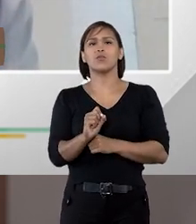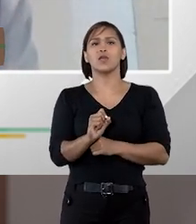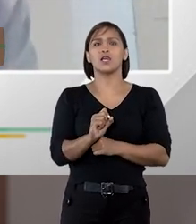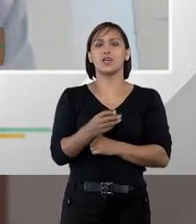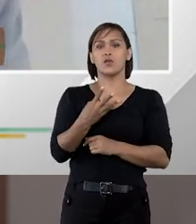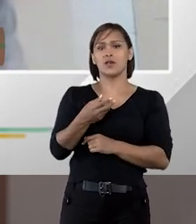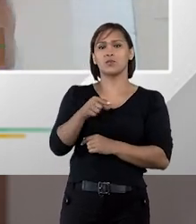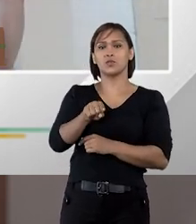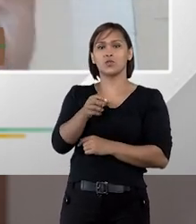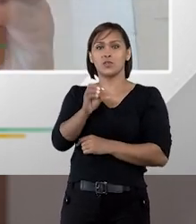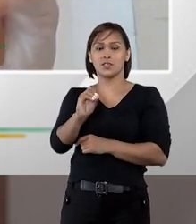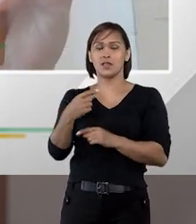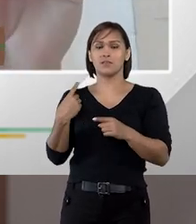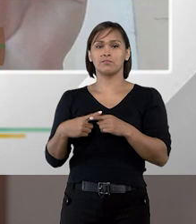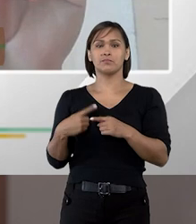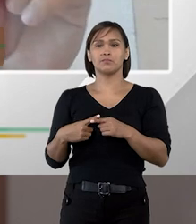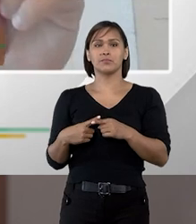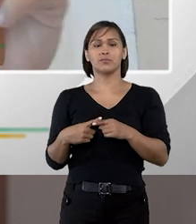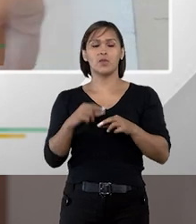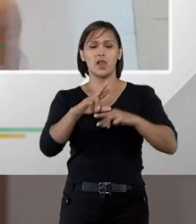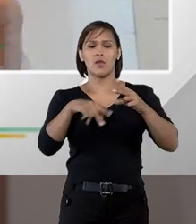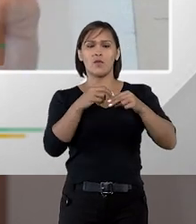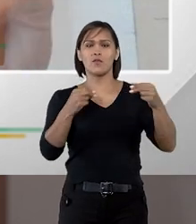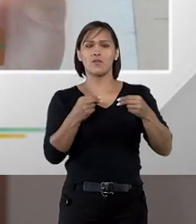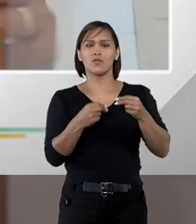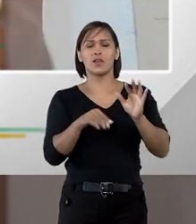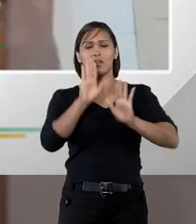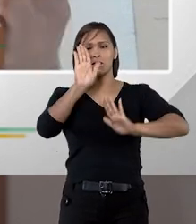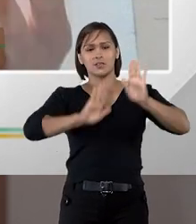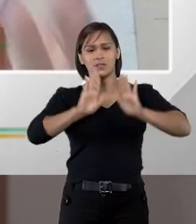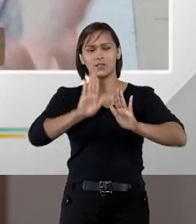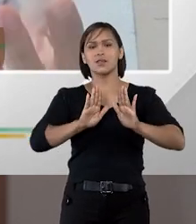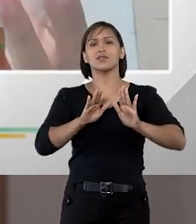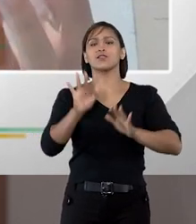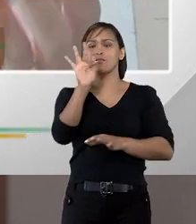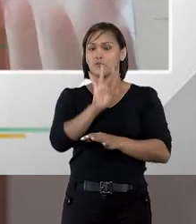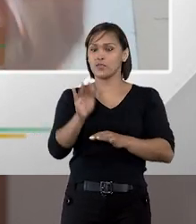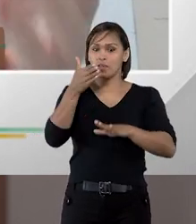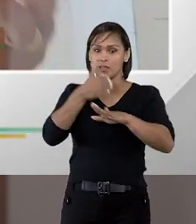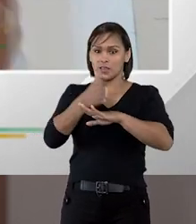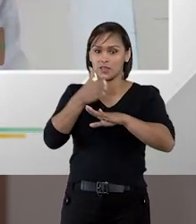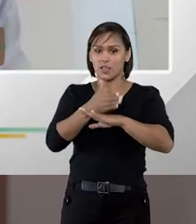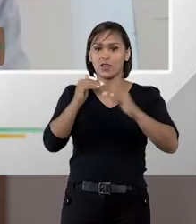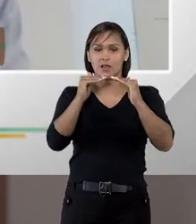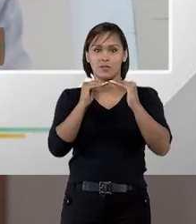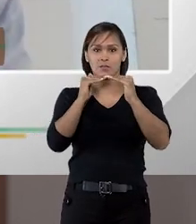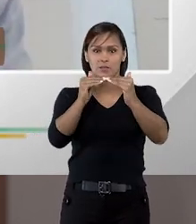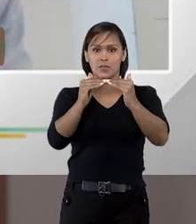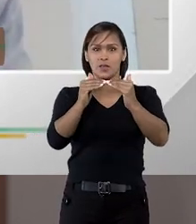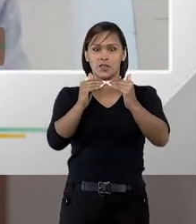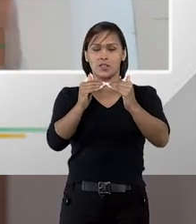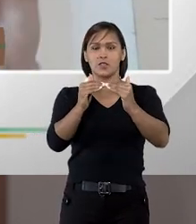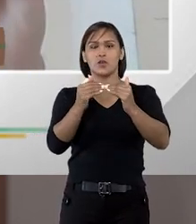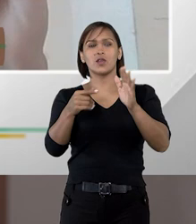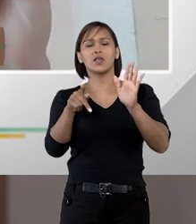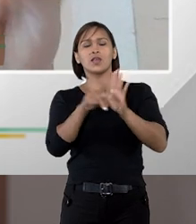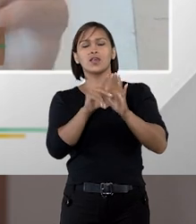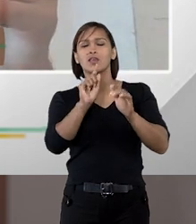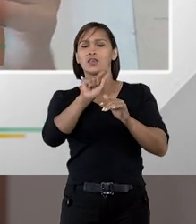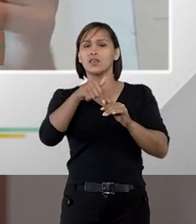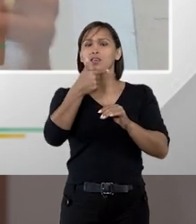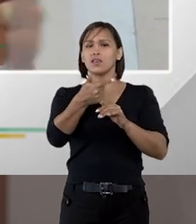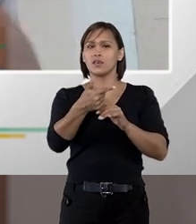4.0 então hoje as licitações federais são feitas dentro dessa plataforma que é o Comprasnet 4.0